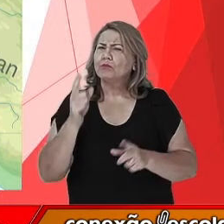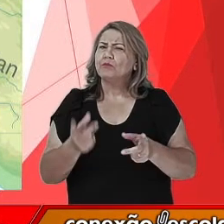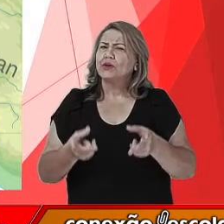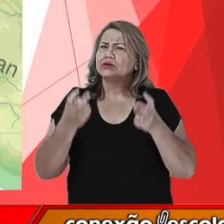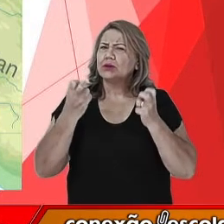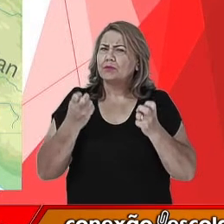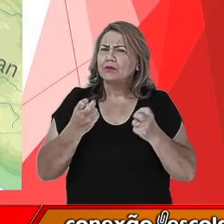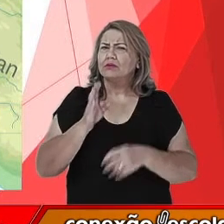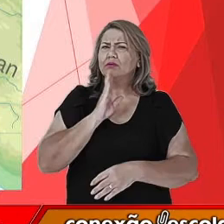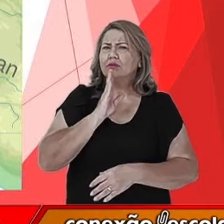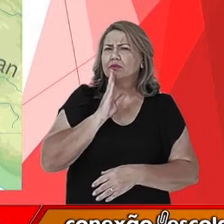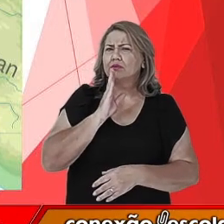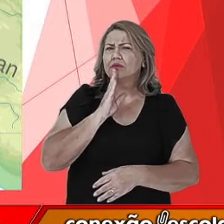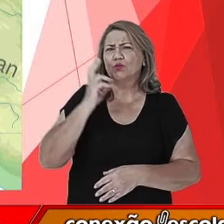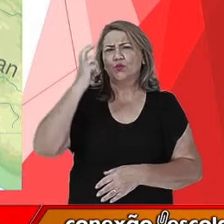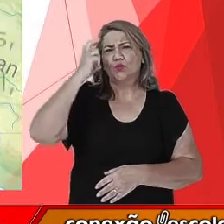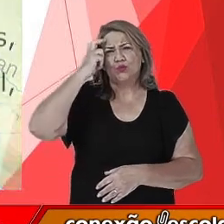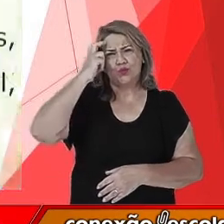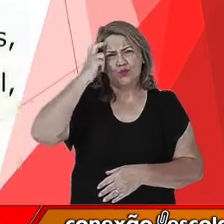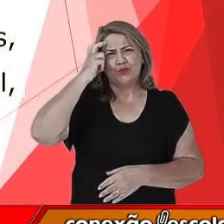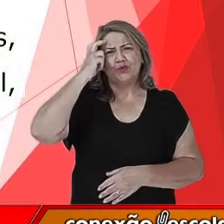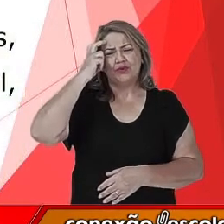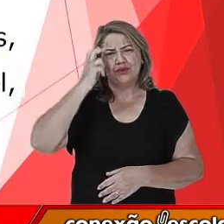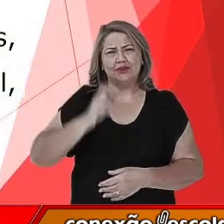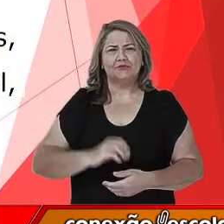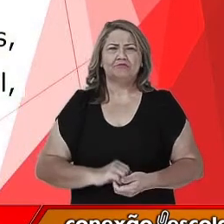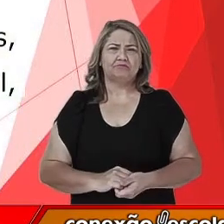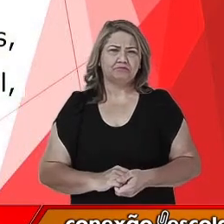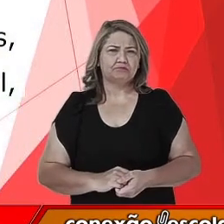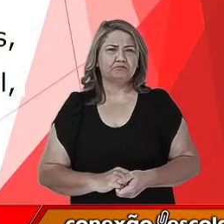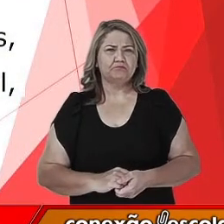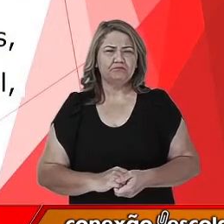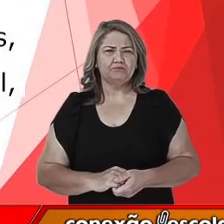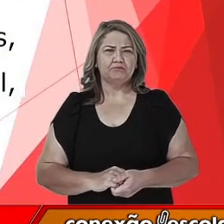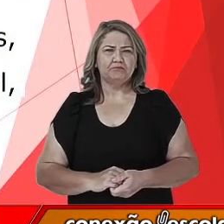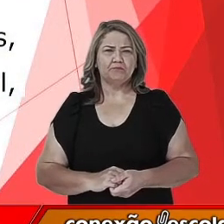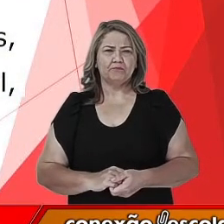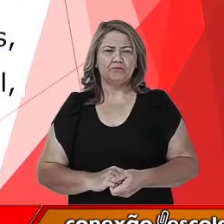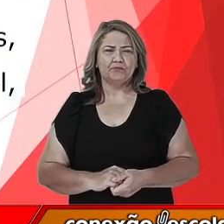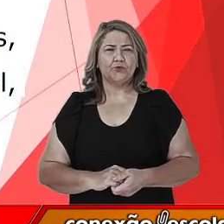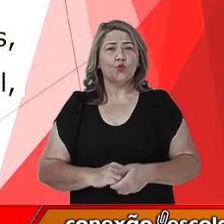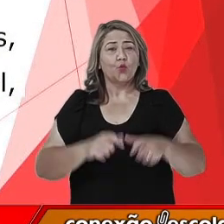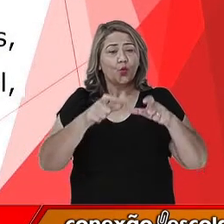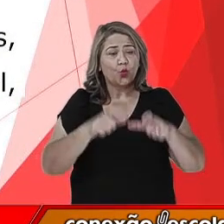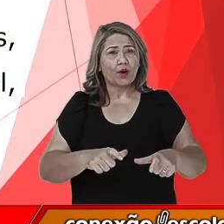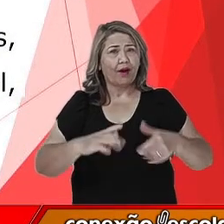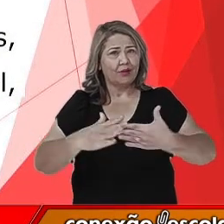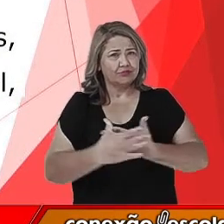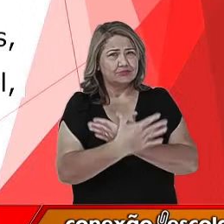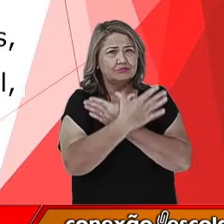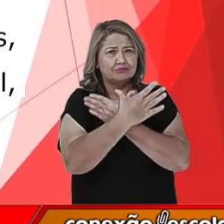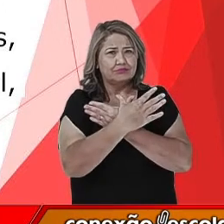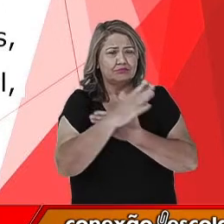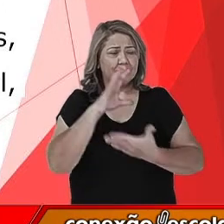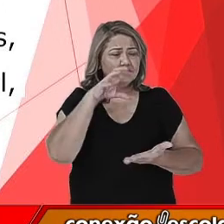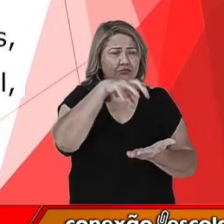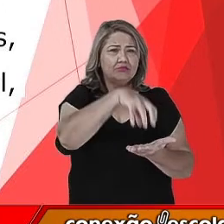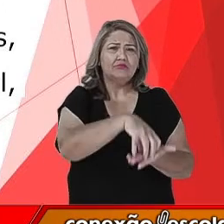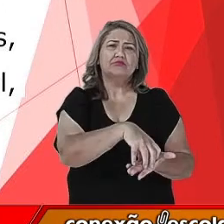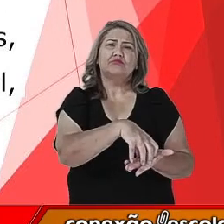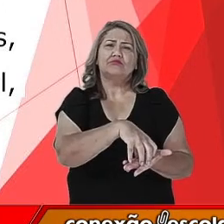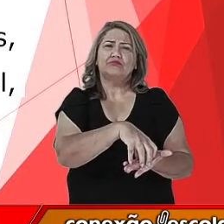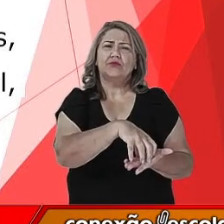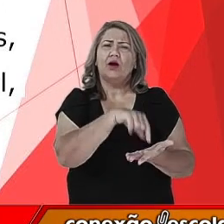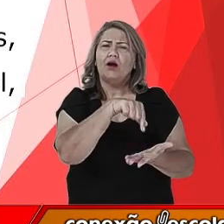e conhecermos essas culturas. O Estado Azteca, ele era centralizado, né?